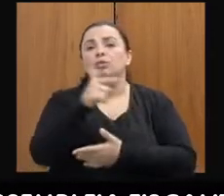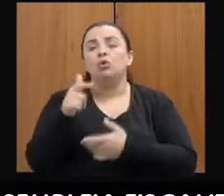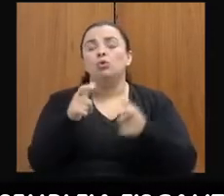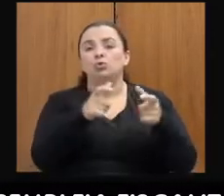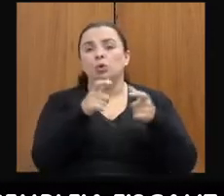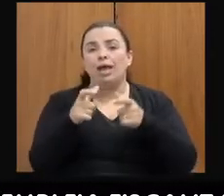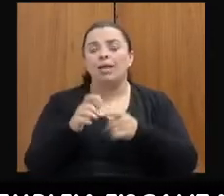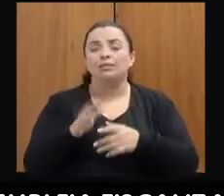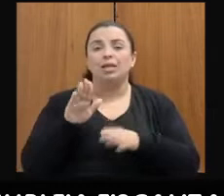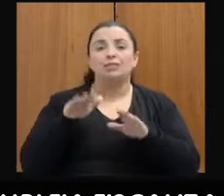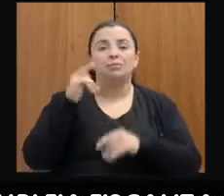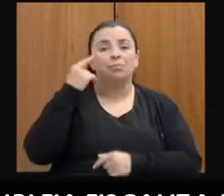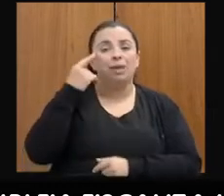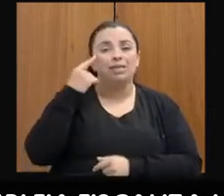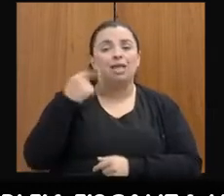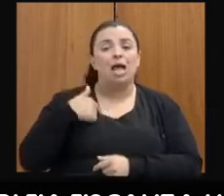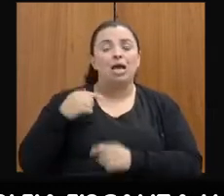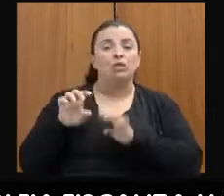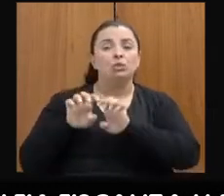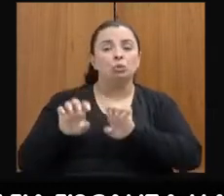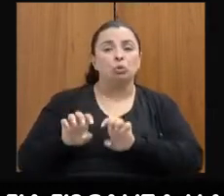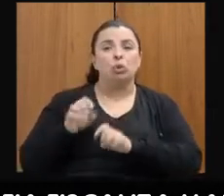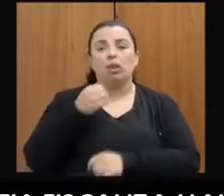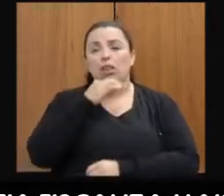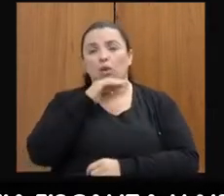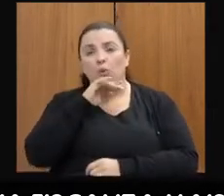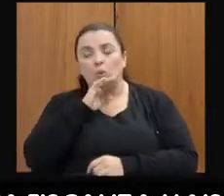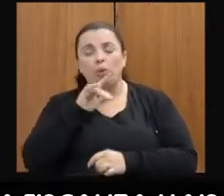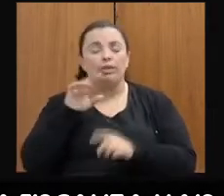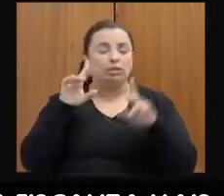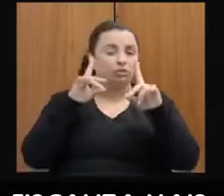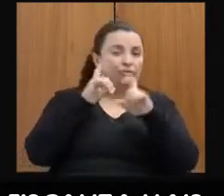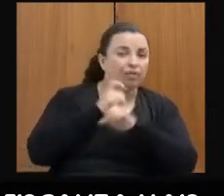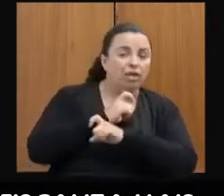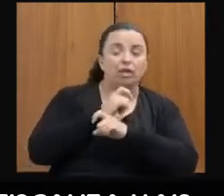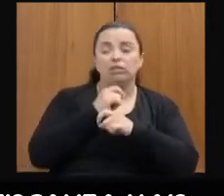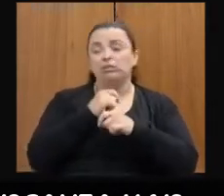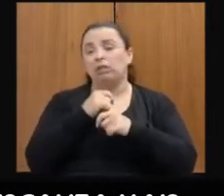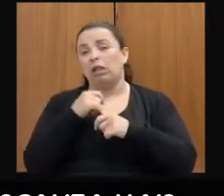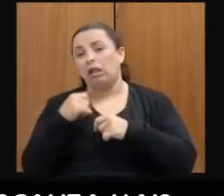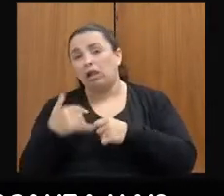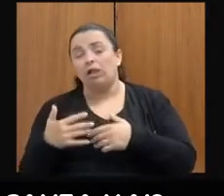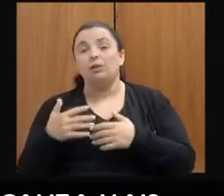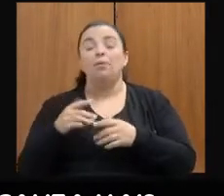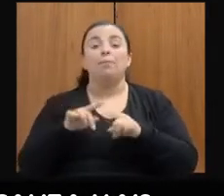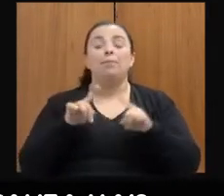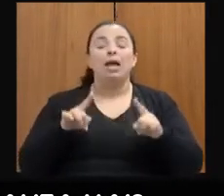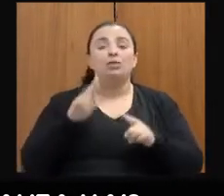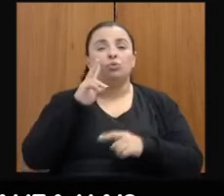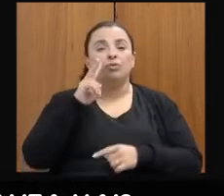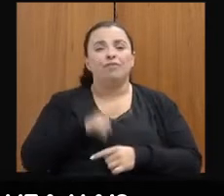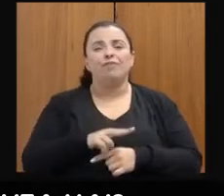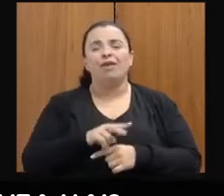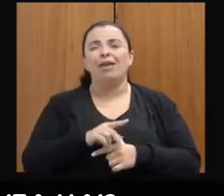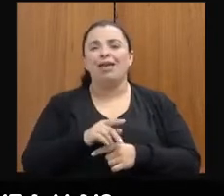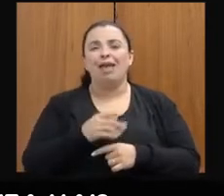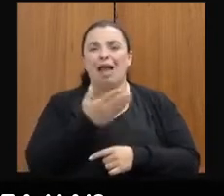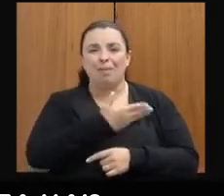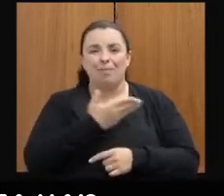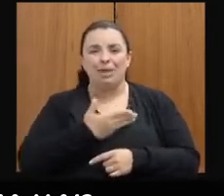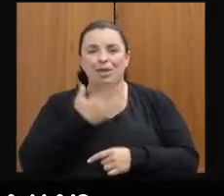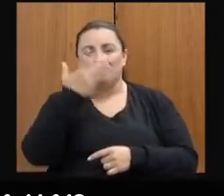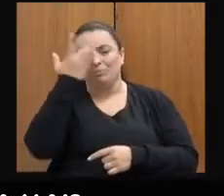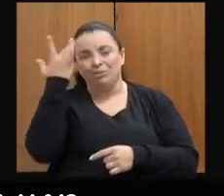pensa que a estrutura está ruim, que está tudo muito ruim, que está tudo muito difícil e quando a gente depara com relatos de colegas,